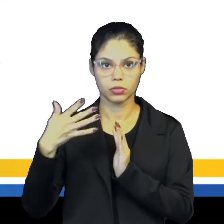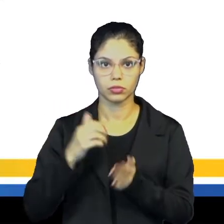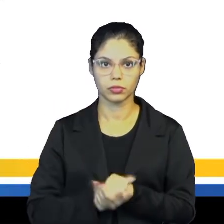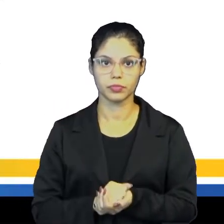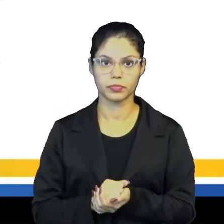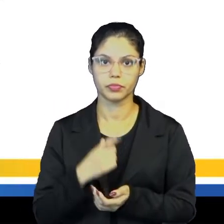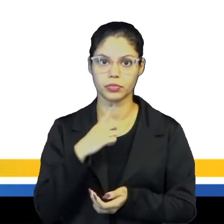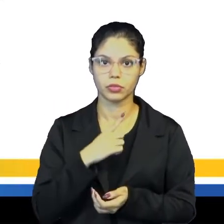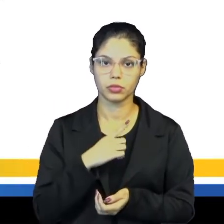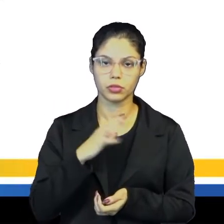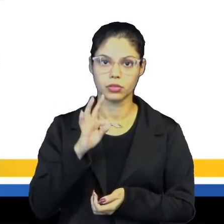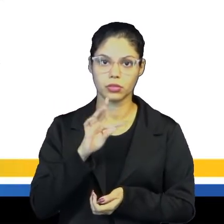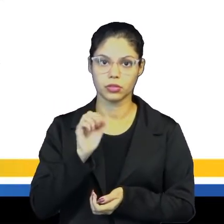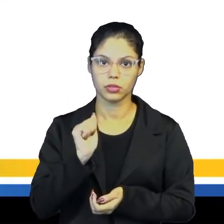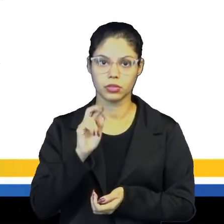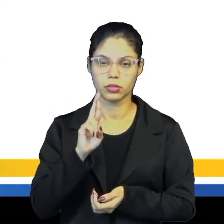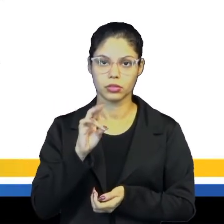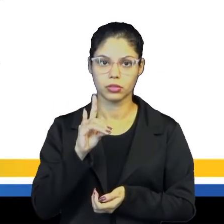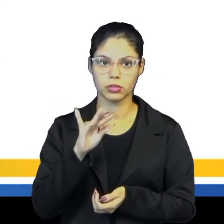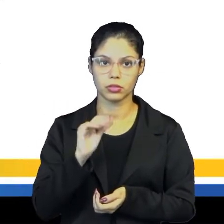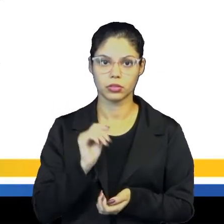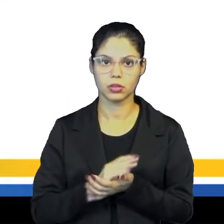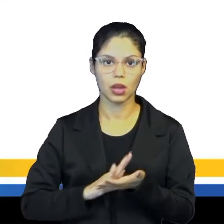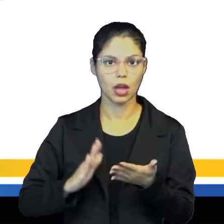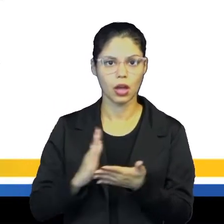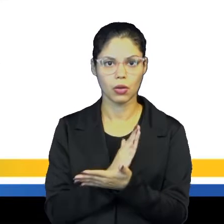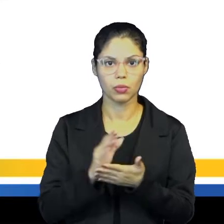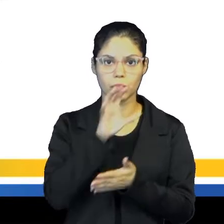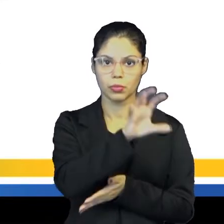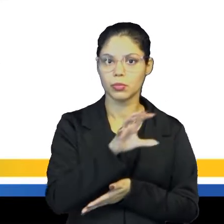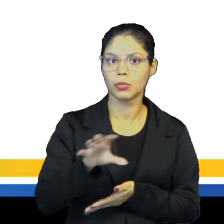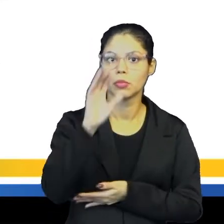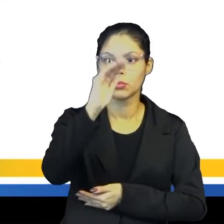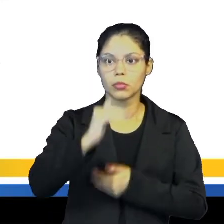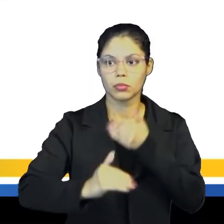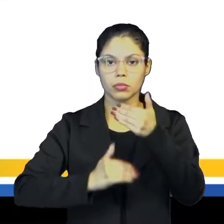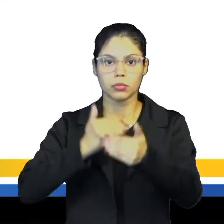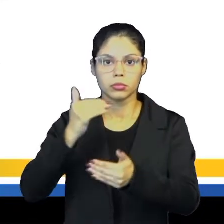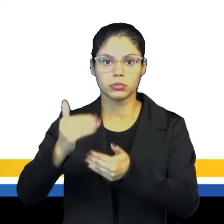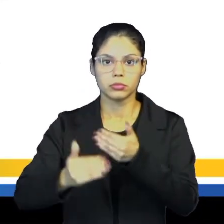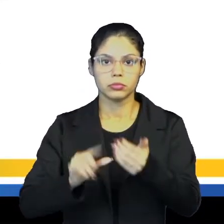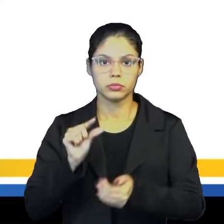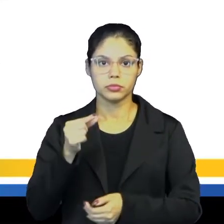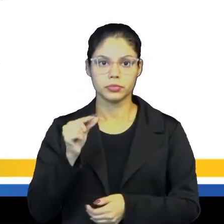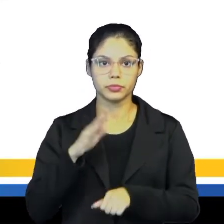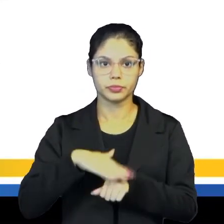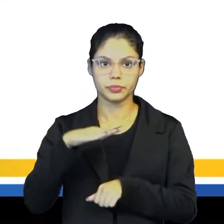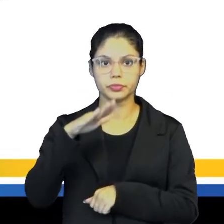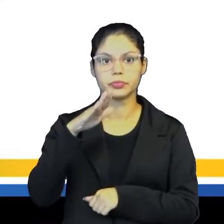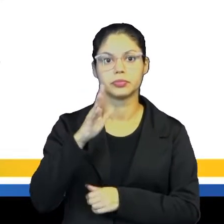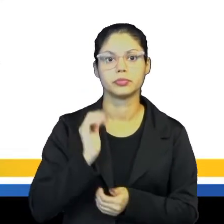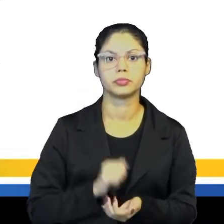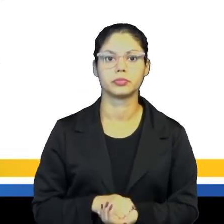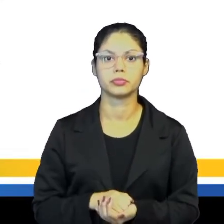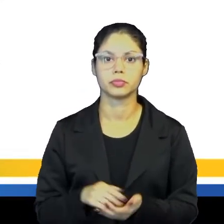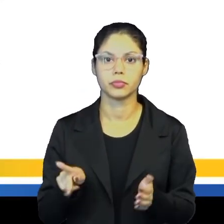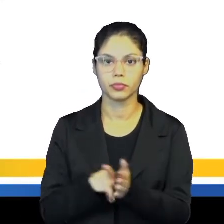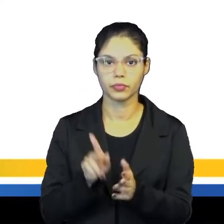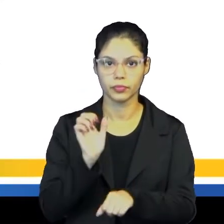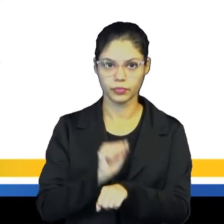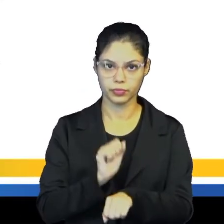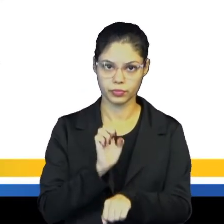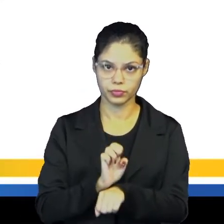gente tem também as monarquias tardias. Algumas regiões levaram um pouco mais de tempo para que esse Estado